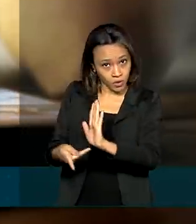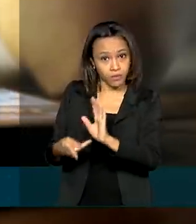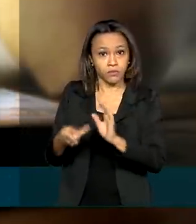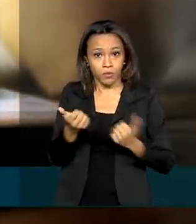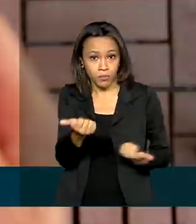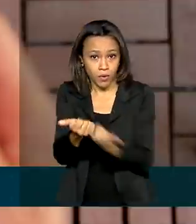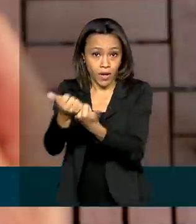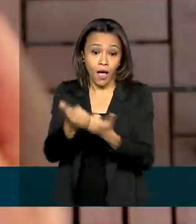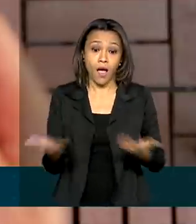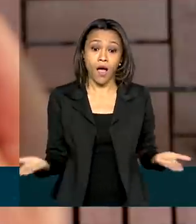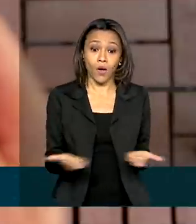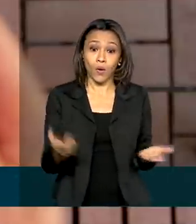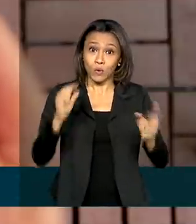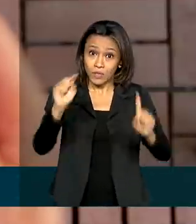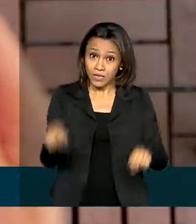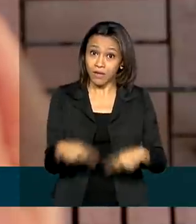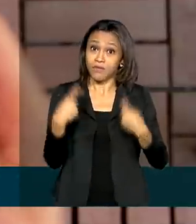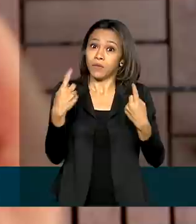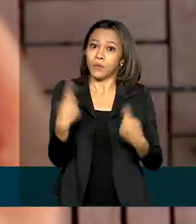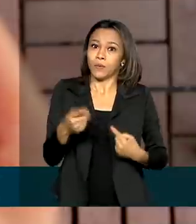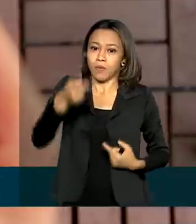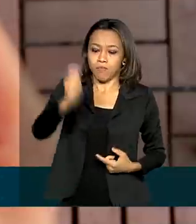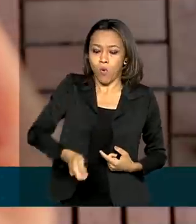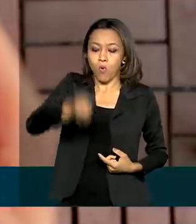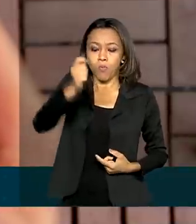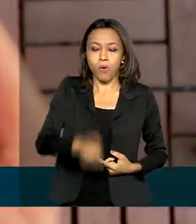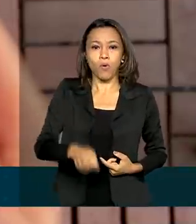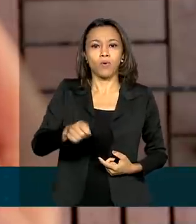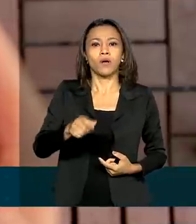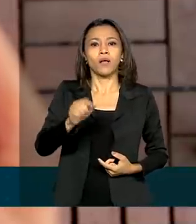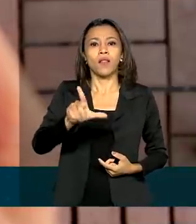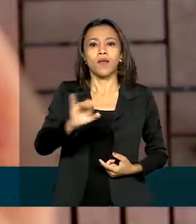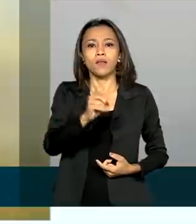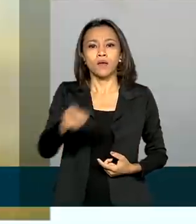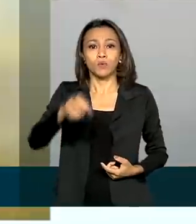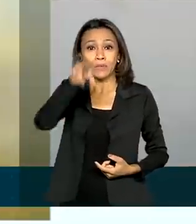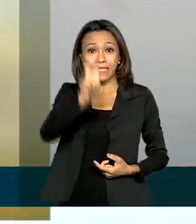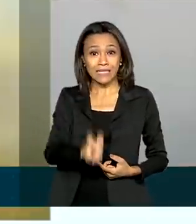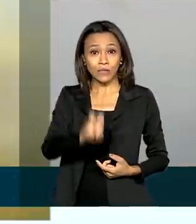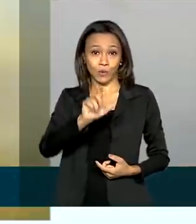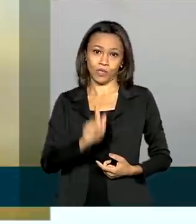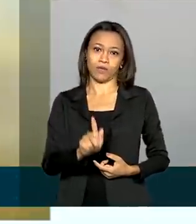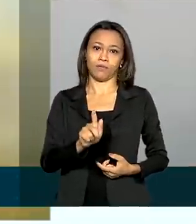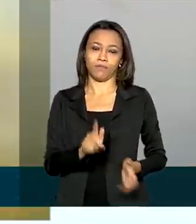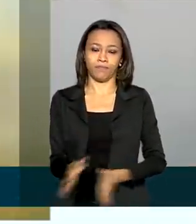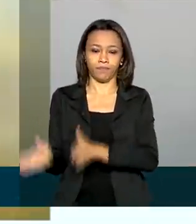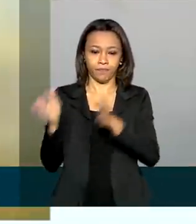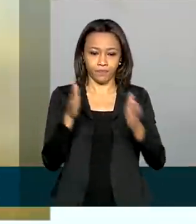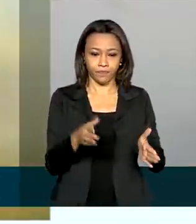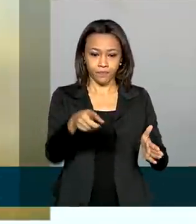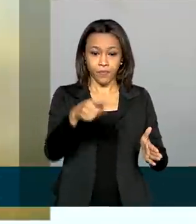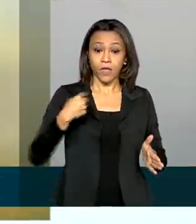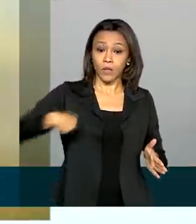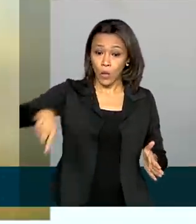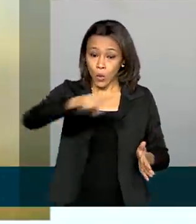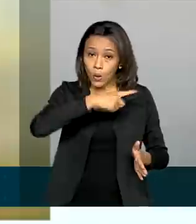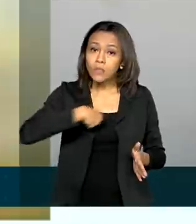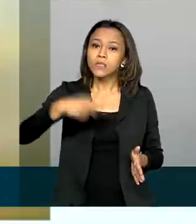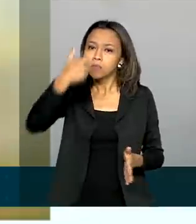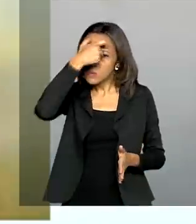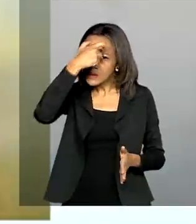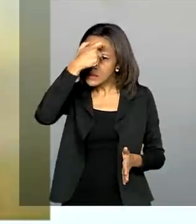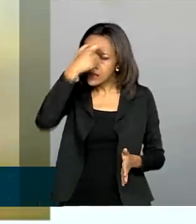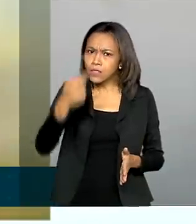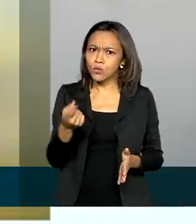é o leilão do 5G, que tem ganhado atenção especial. Estamos cientes do grande volume de investimentos que será